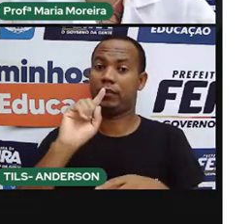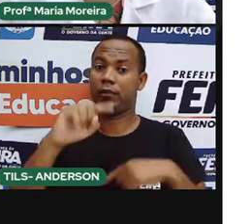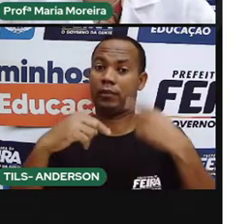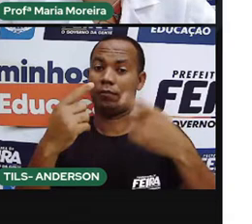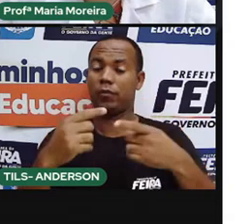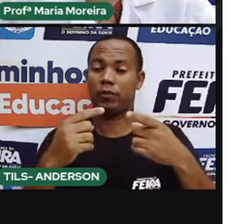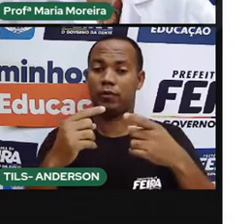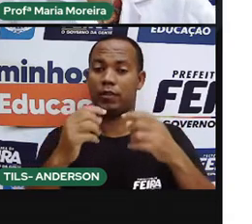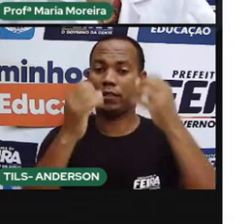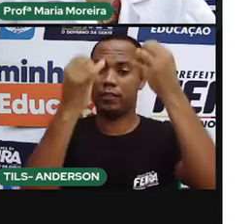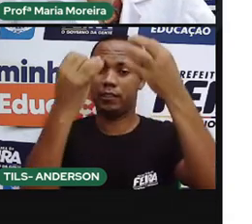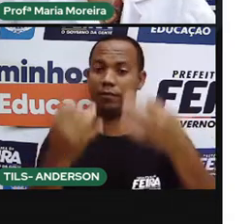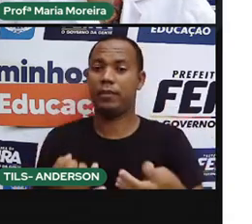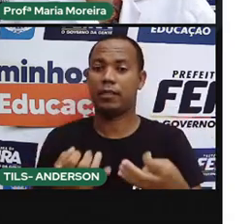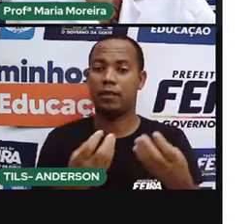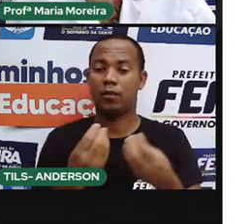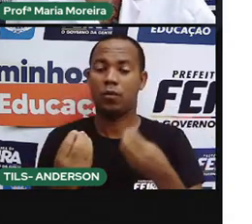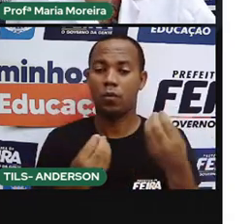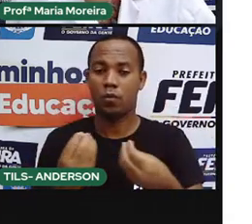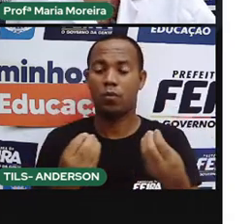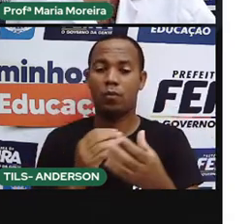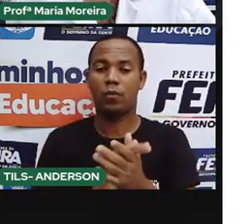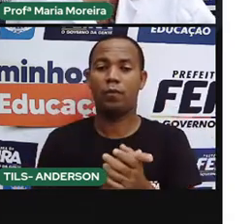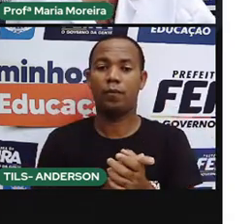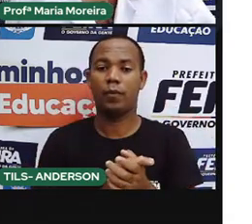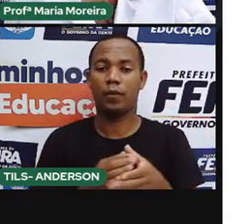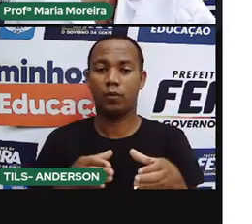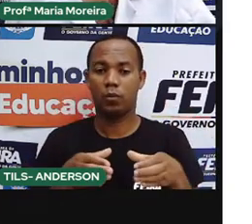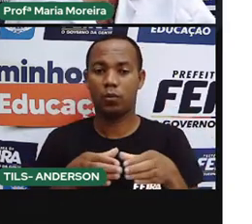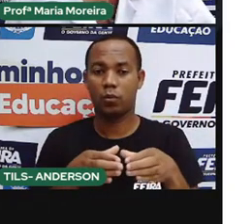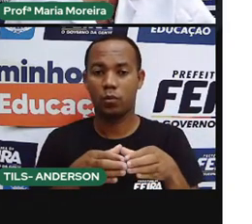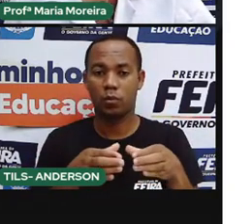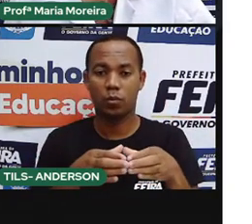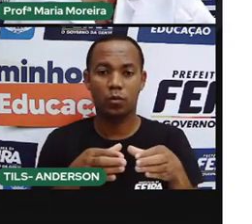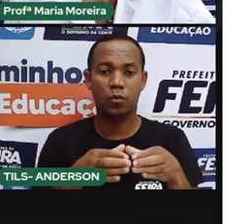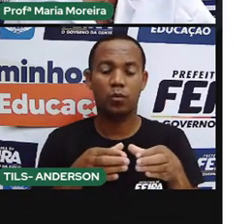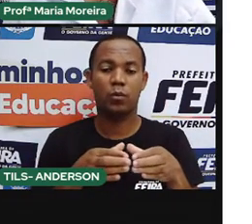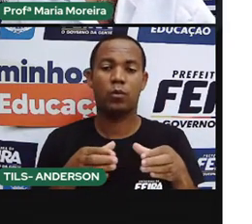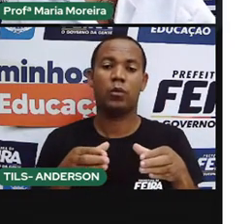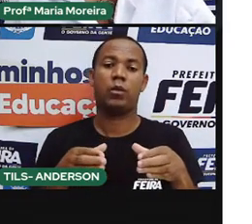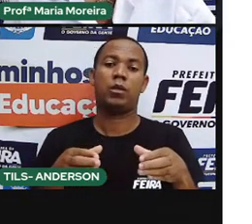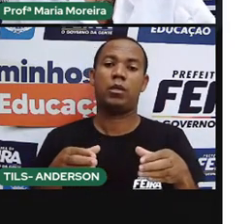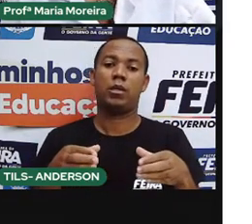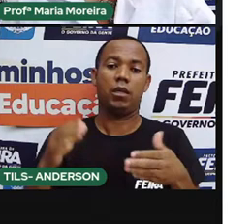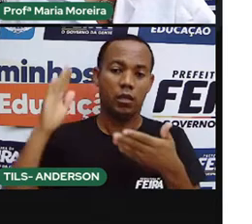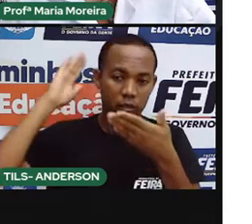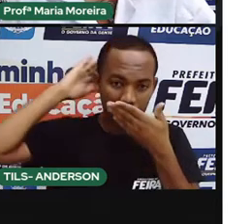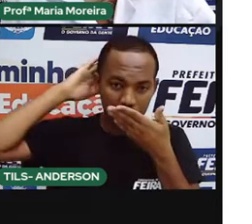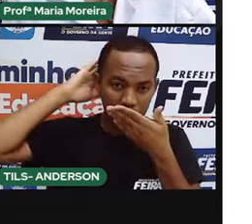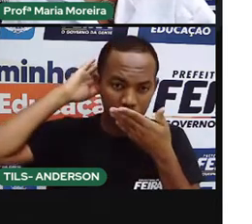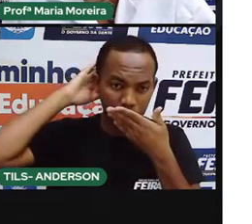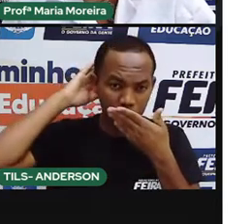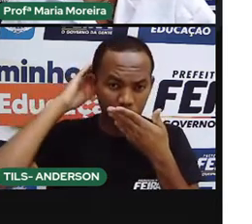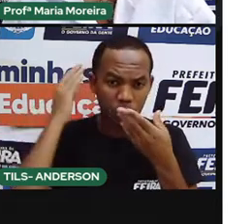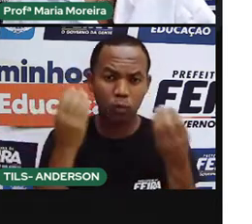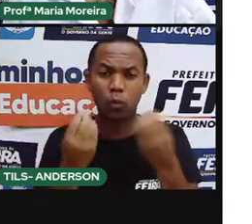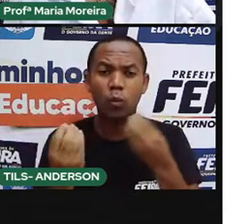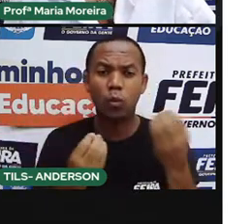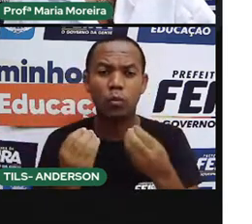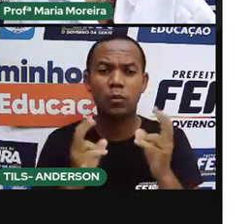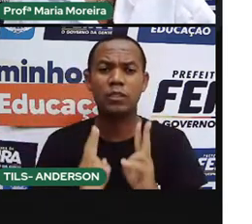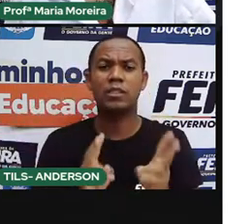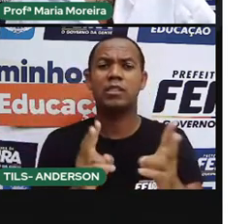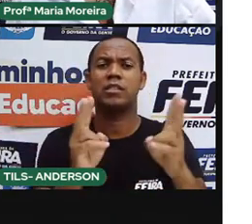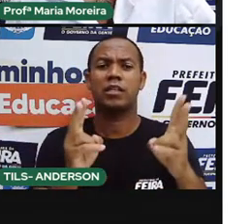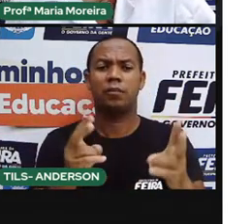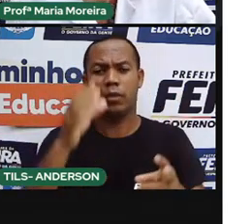pinturas, mas as cerimônias e rituais, na verdade, indígenas, são sempre cheias de música e